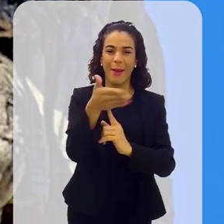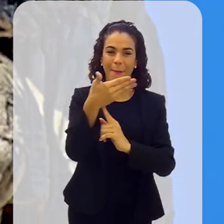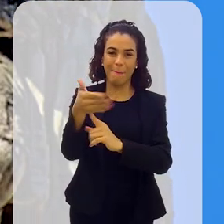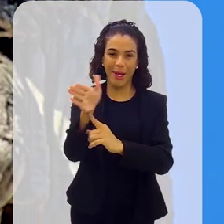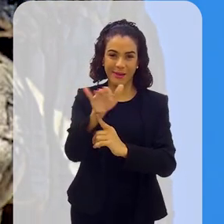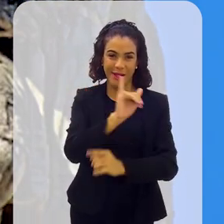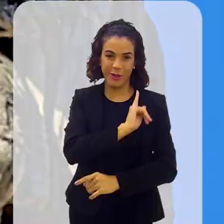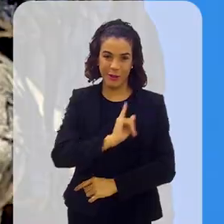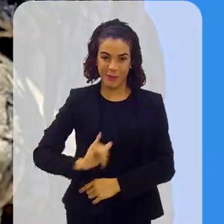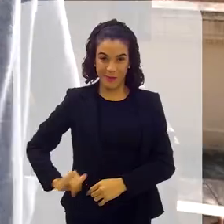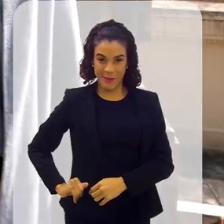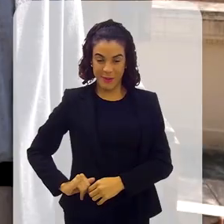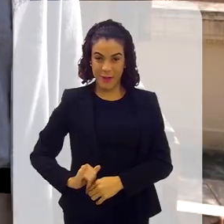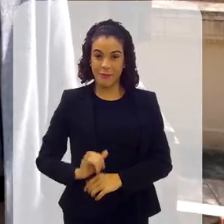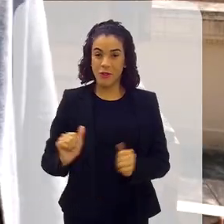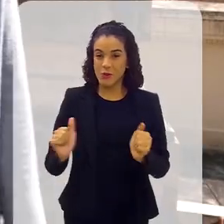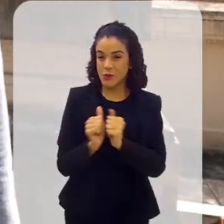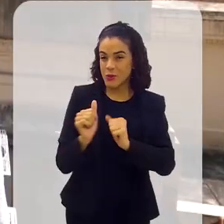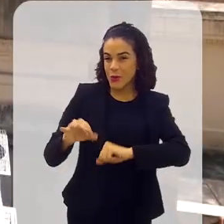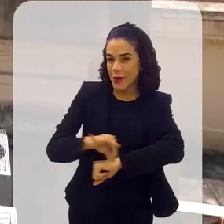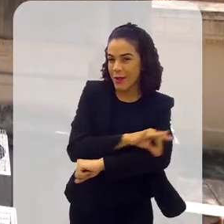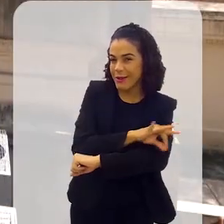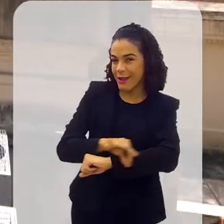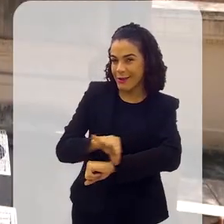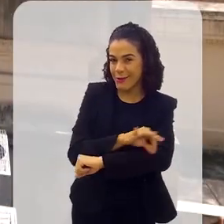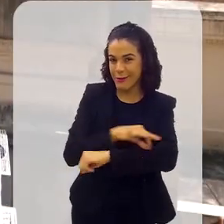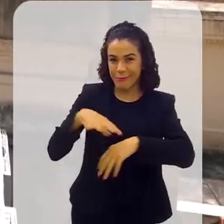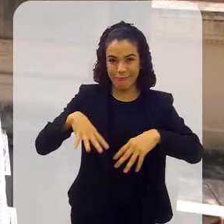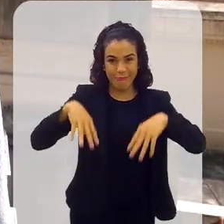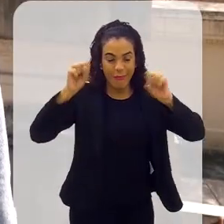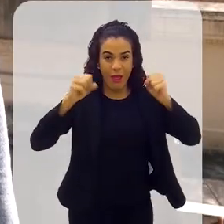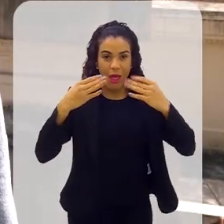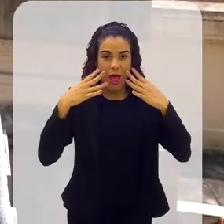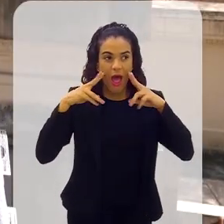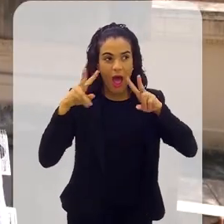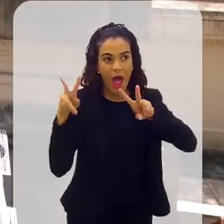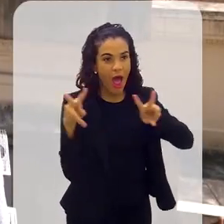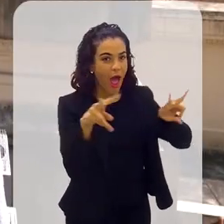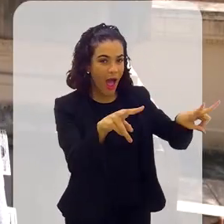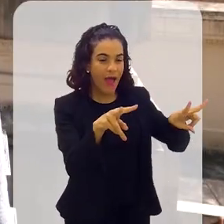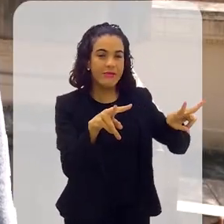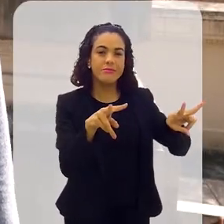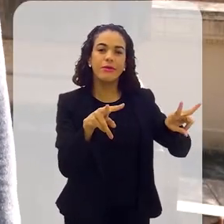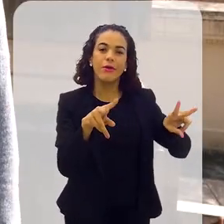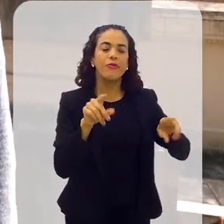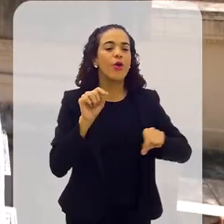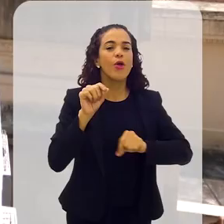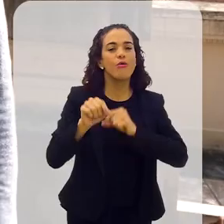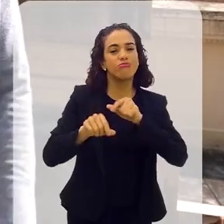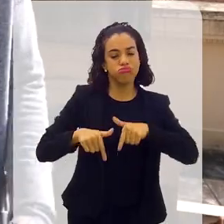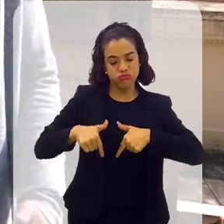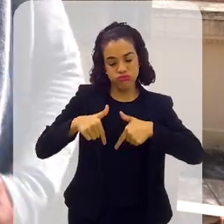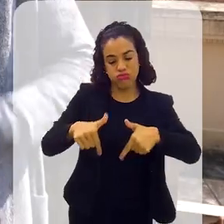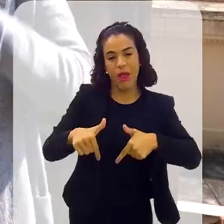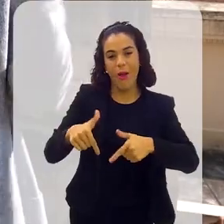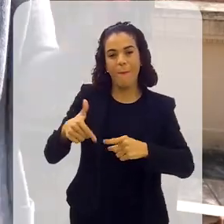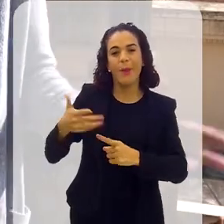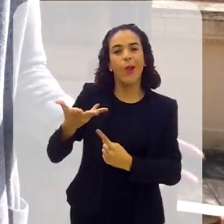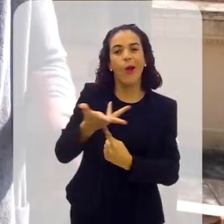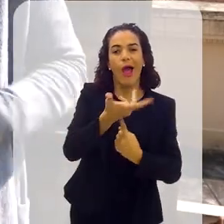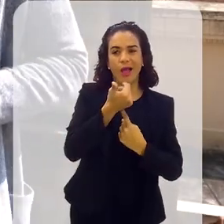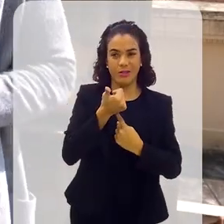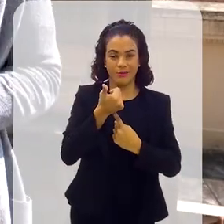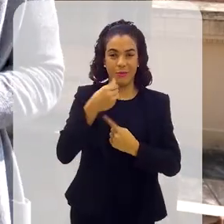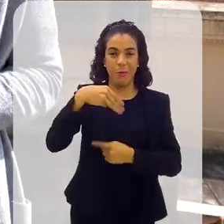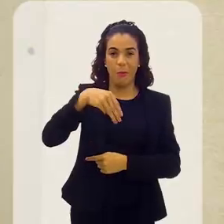era a bandeira do Império, principalmente. Junto com a arquitetura do palácio, esse grupo chamou muita atenção da crítica artística da época. Foi executado pelos